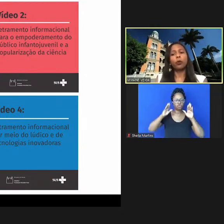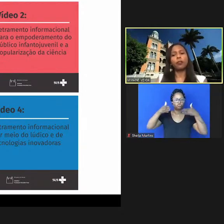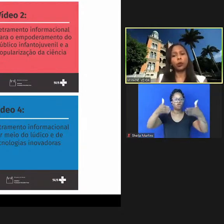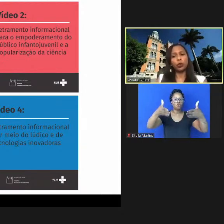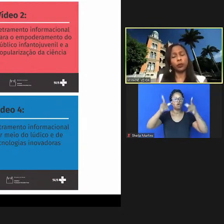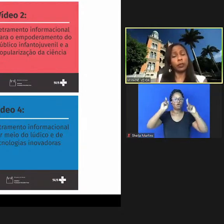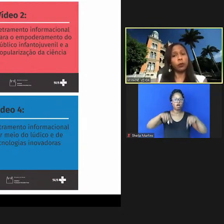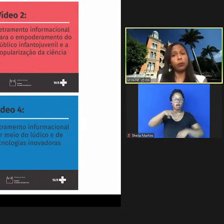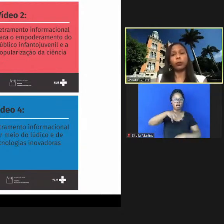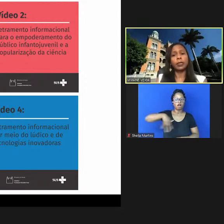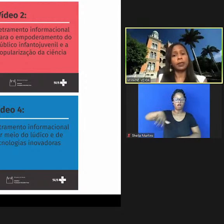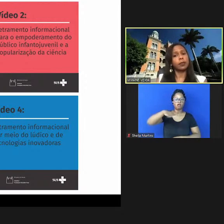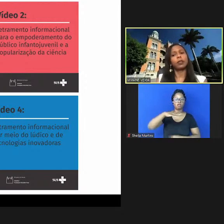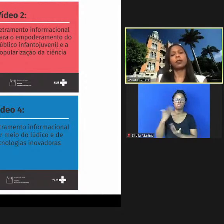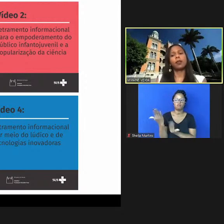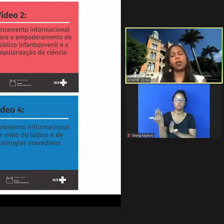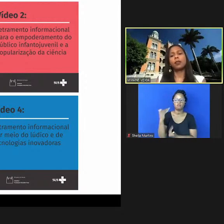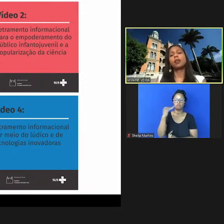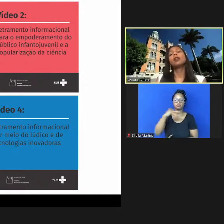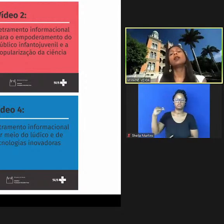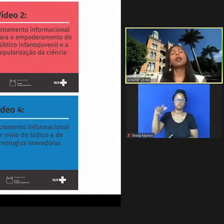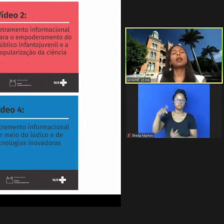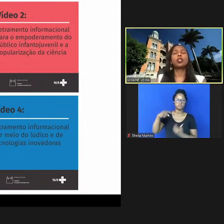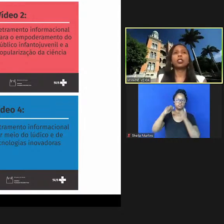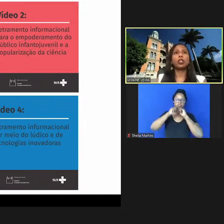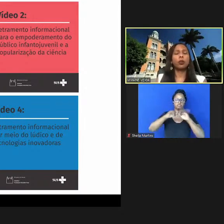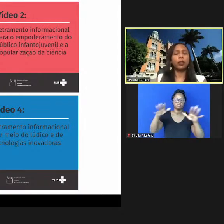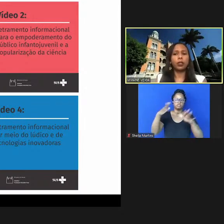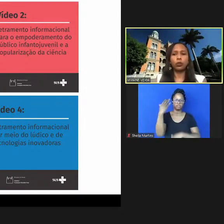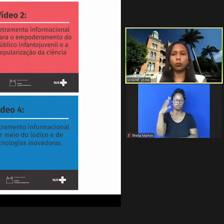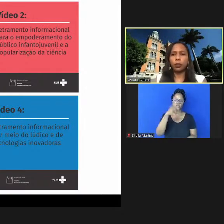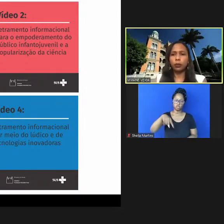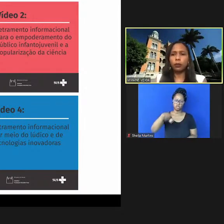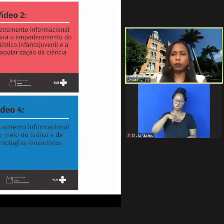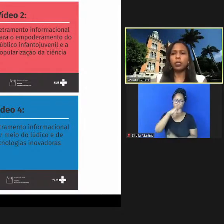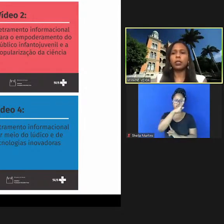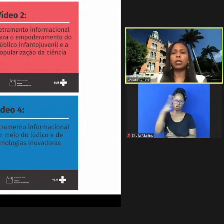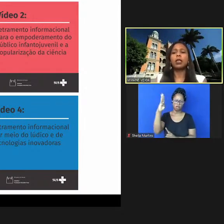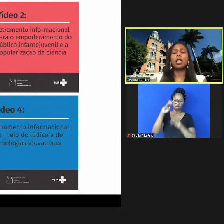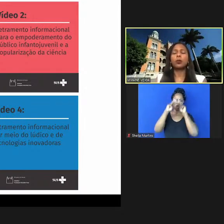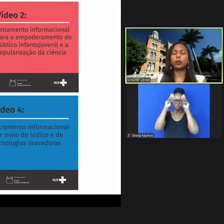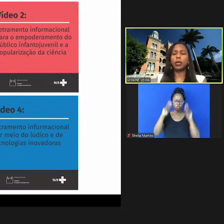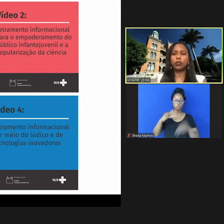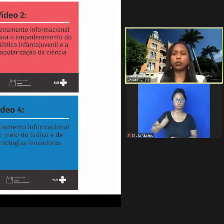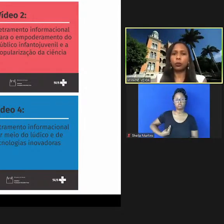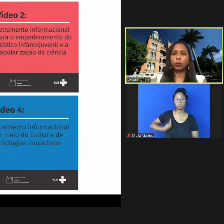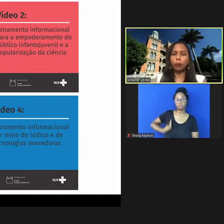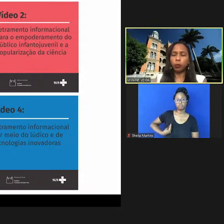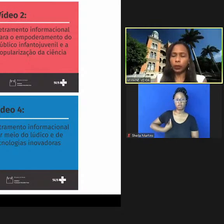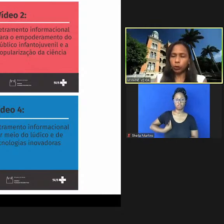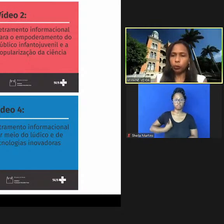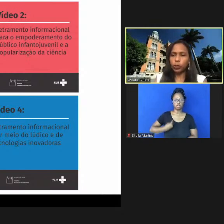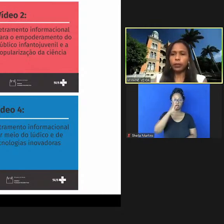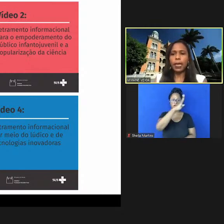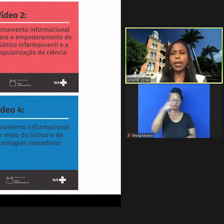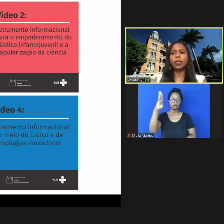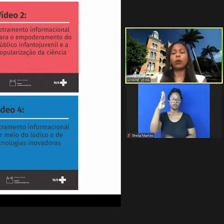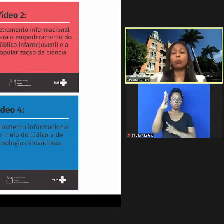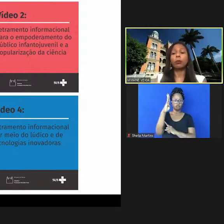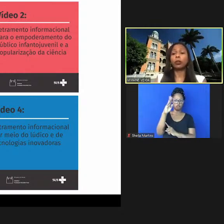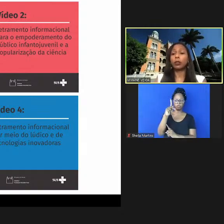o público infantil juvenil popularização da ciência e aí a gente tem as bibliotecas do Museu da Vida as bibliotecas a biblioteca do